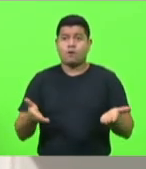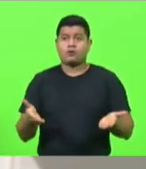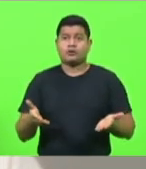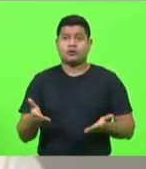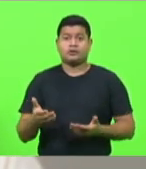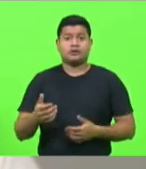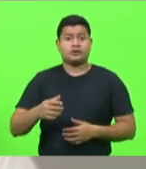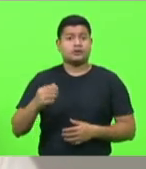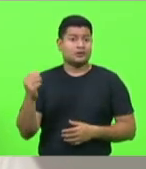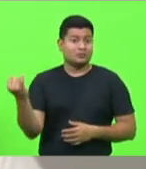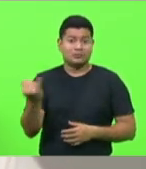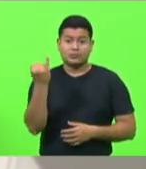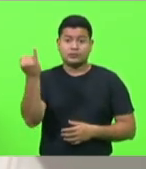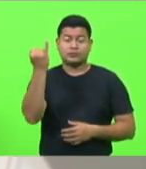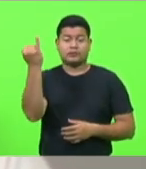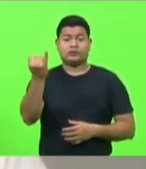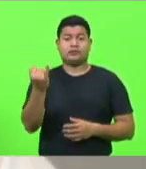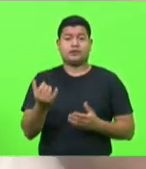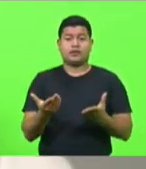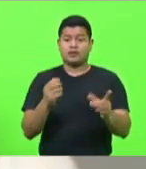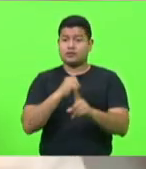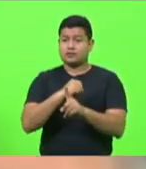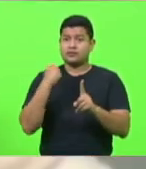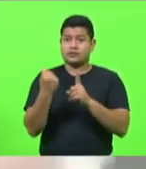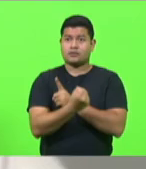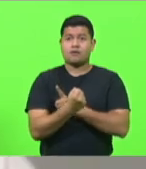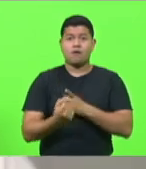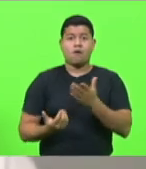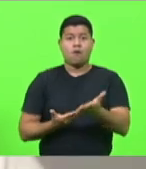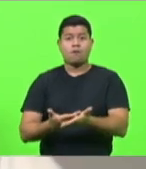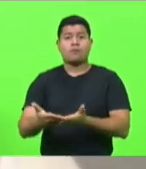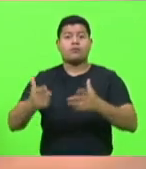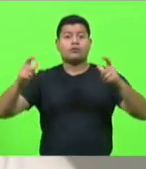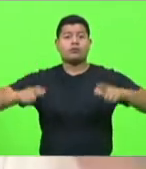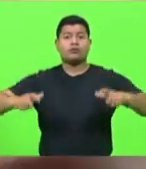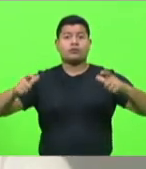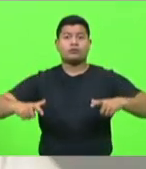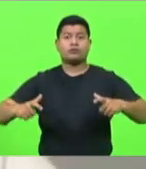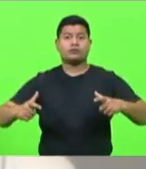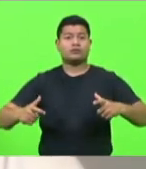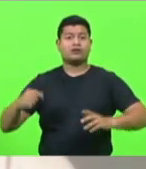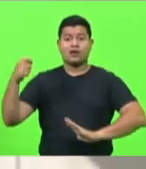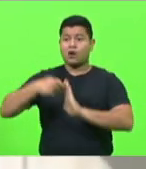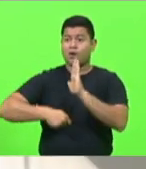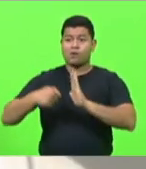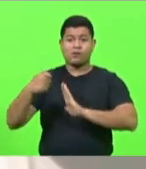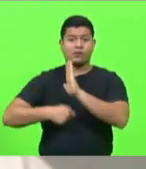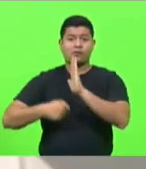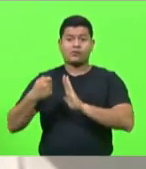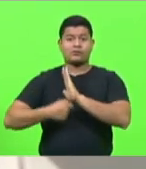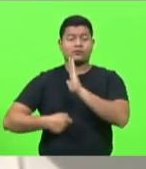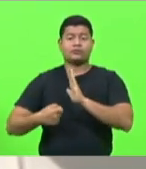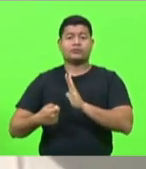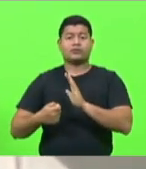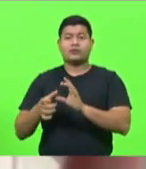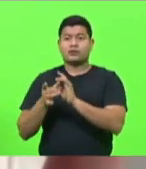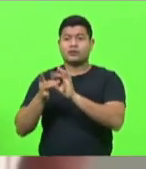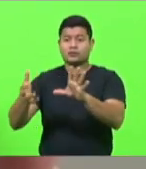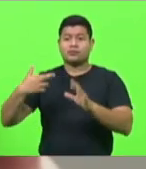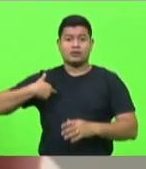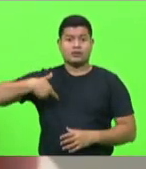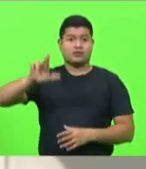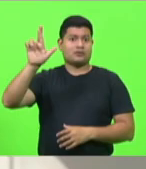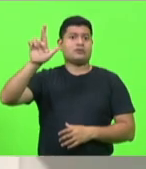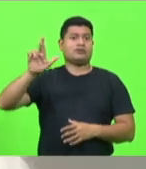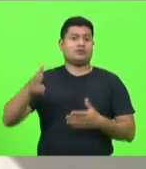importantes para a sociedade moderna, nasceram justamente da luta pela liberdade religiosa. Agora